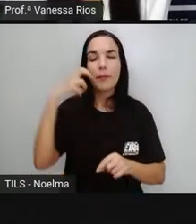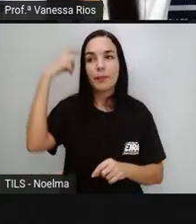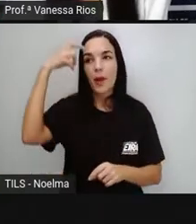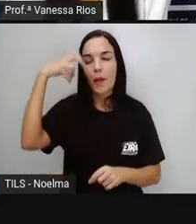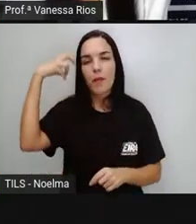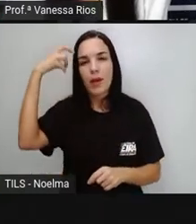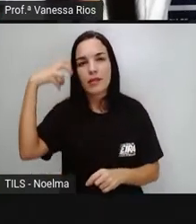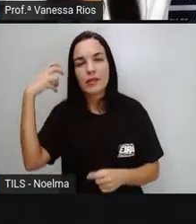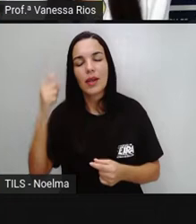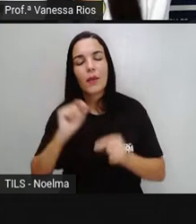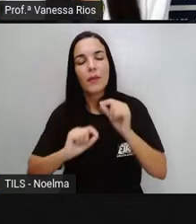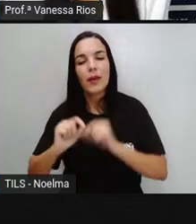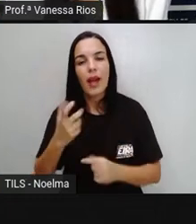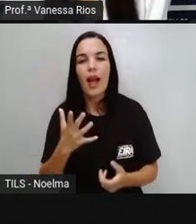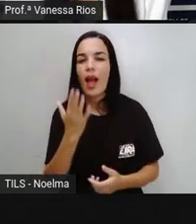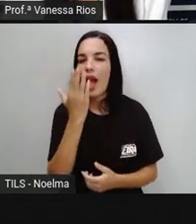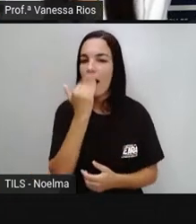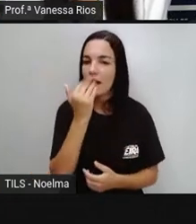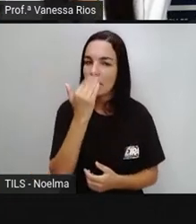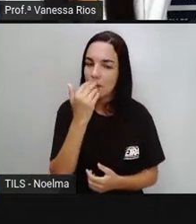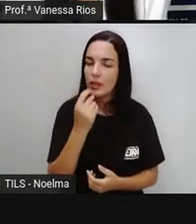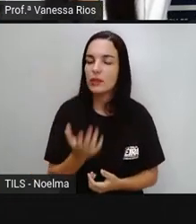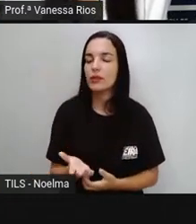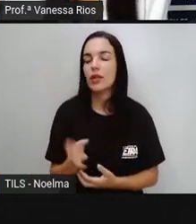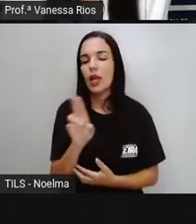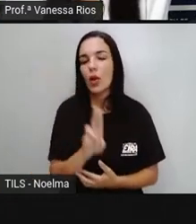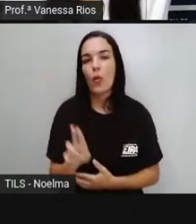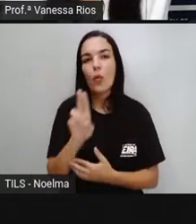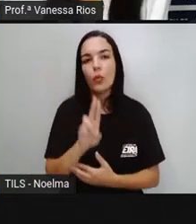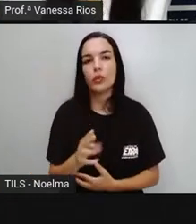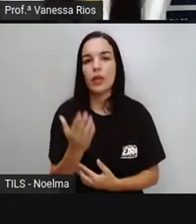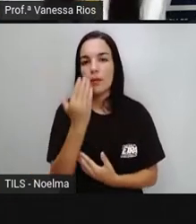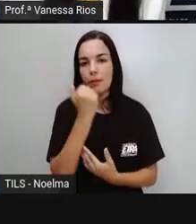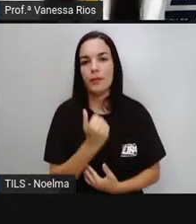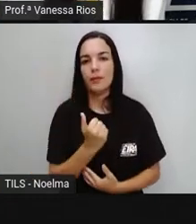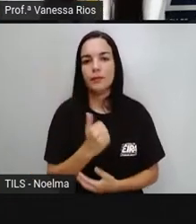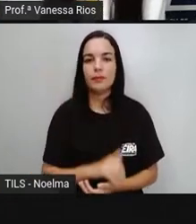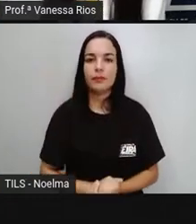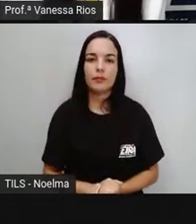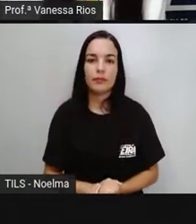Com os alimentos Que essa pessoa Utiliza aí Nas suas refeições